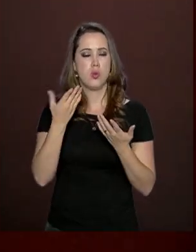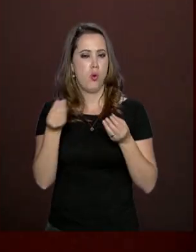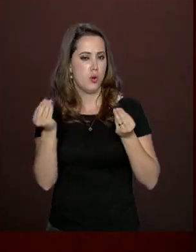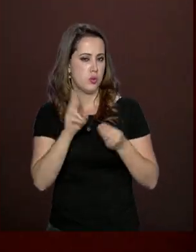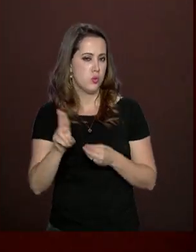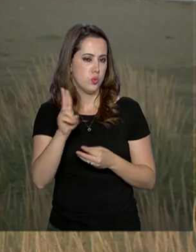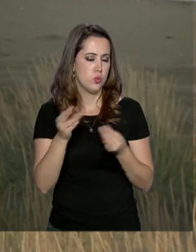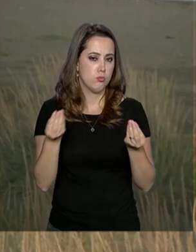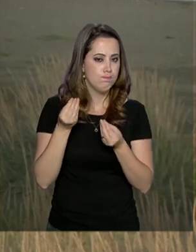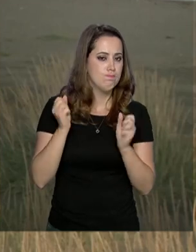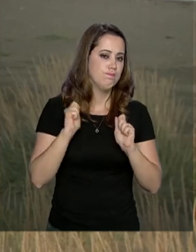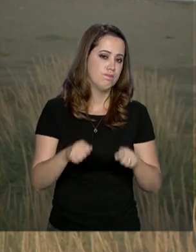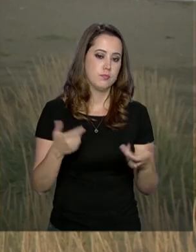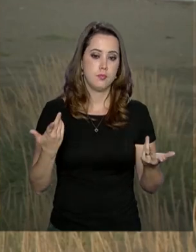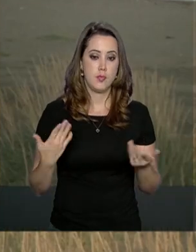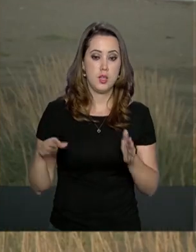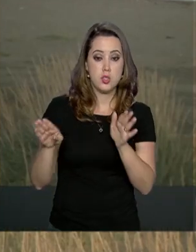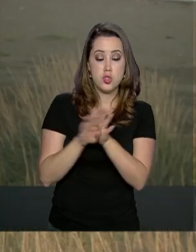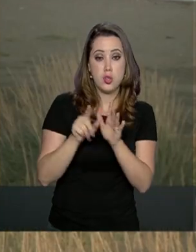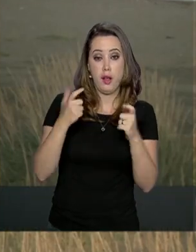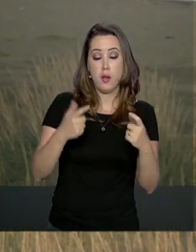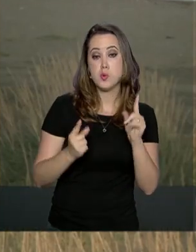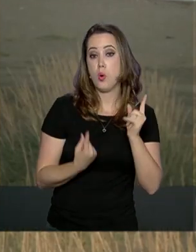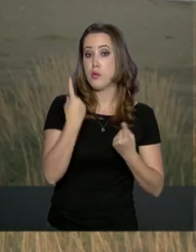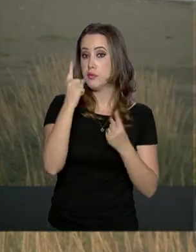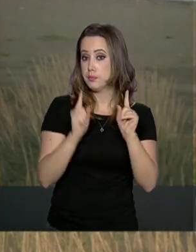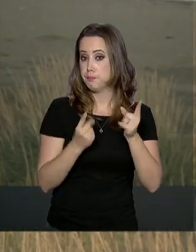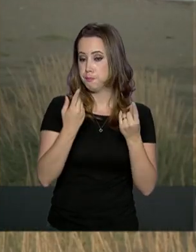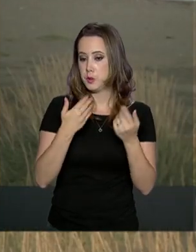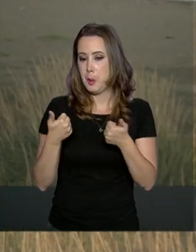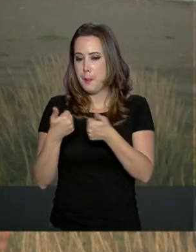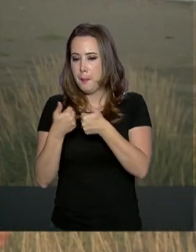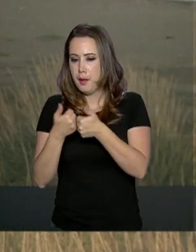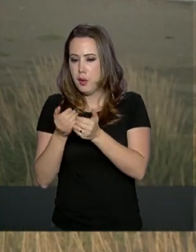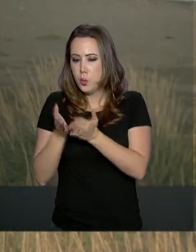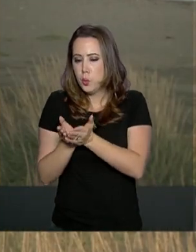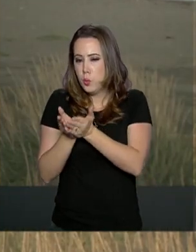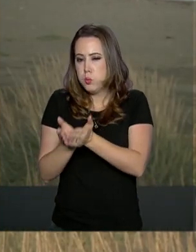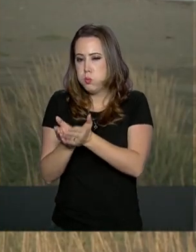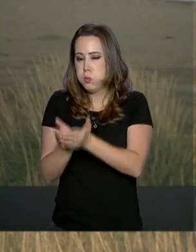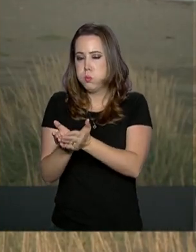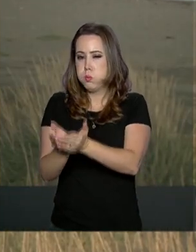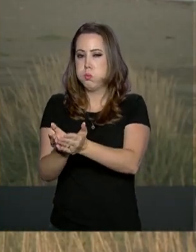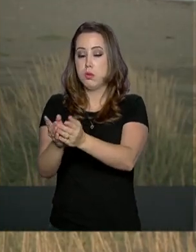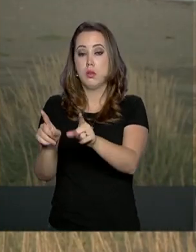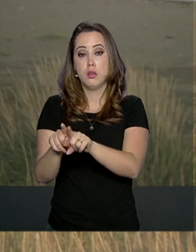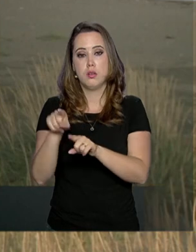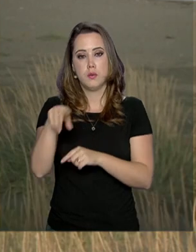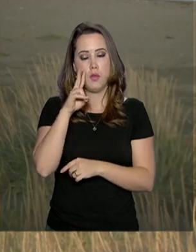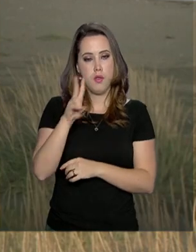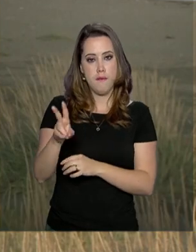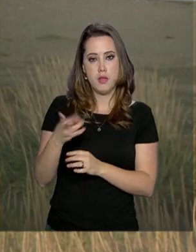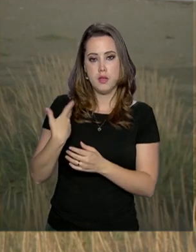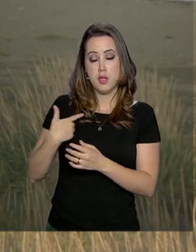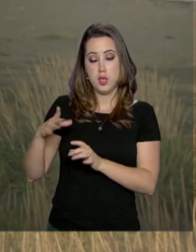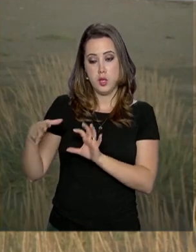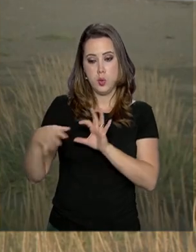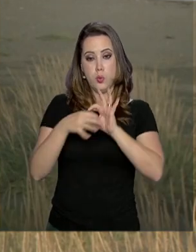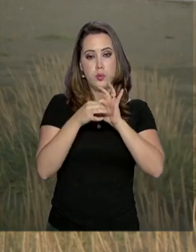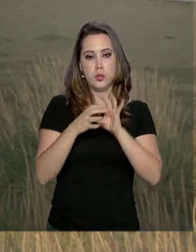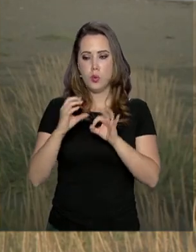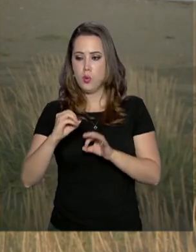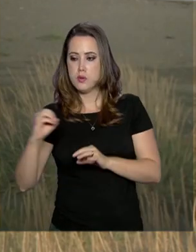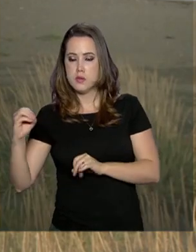como podem. Chegamos a Punta Arenas, estamos às margens do Estreito de Magalhães, via que liga os oceanos